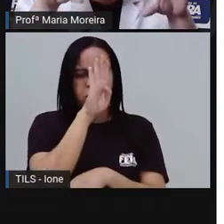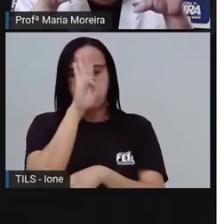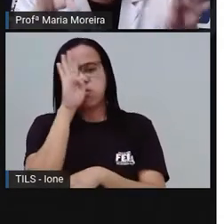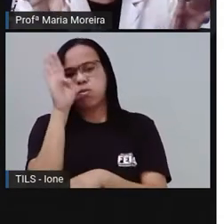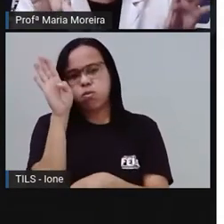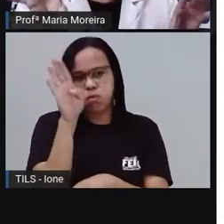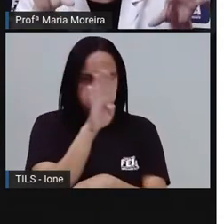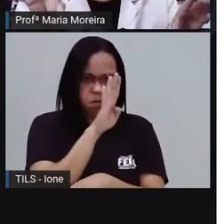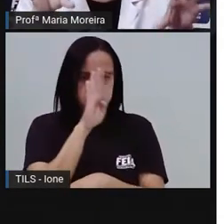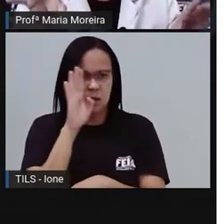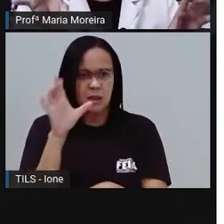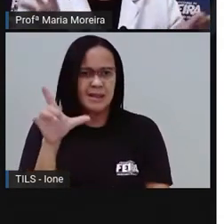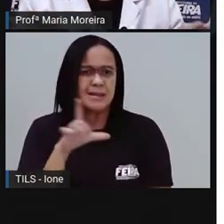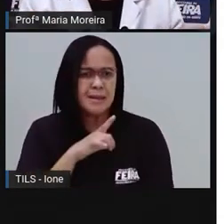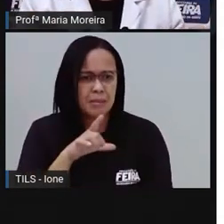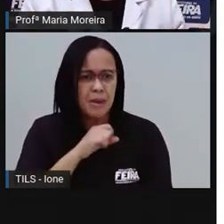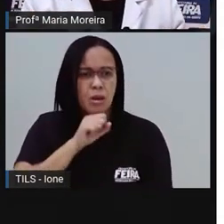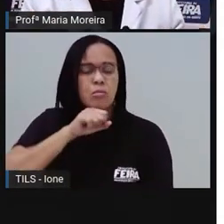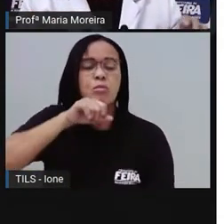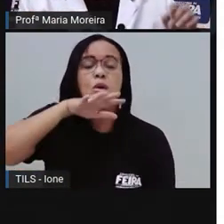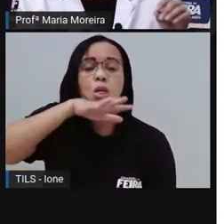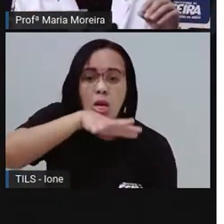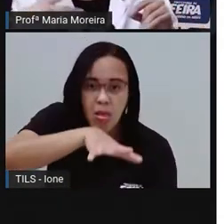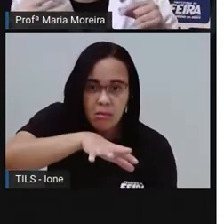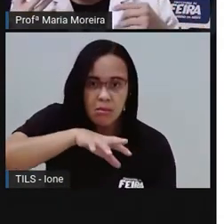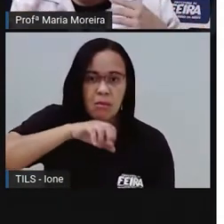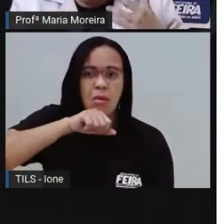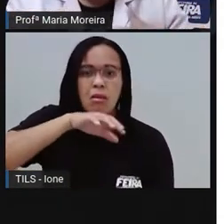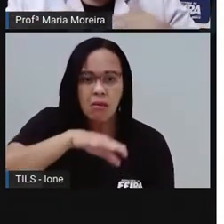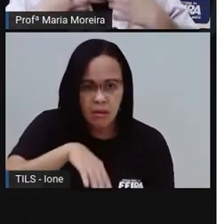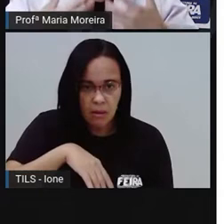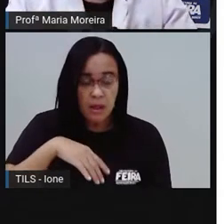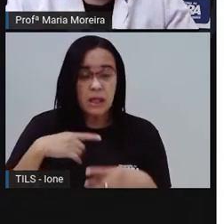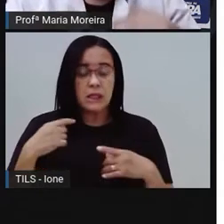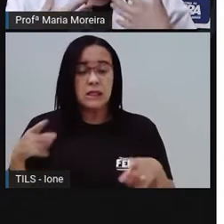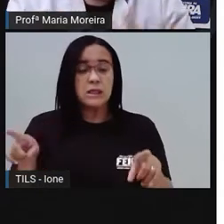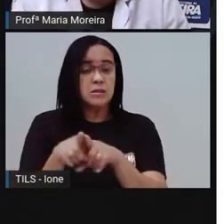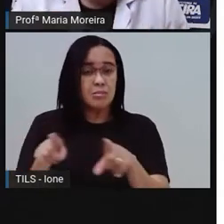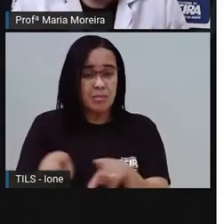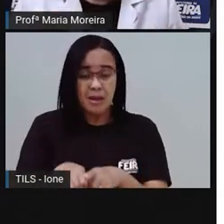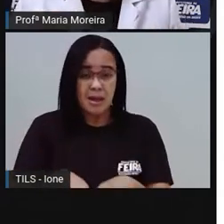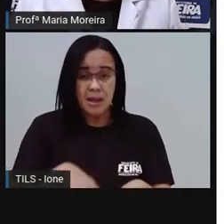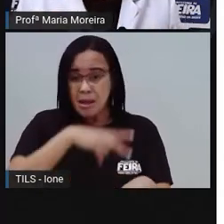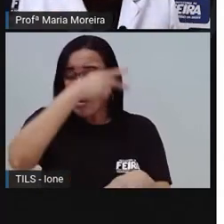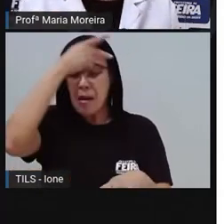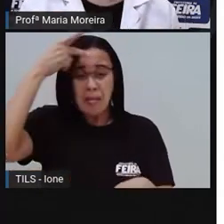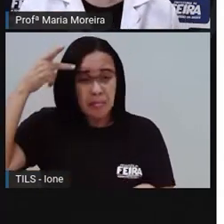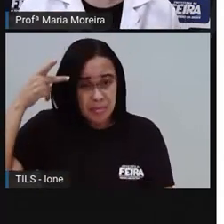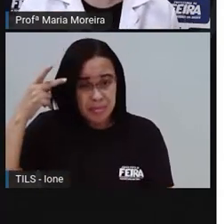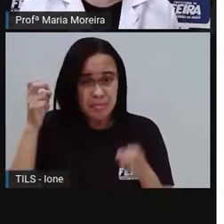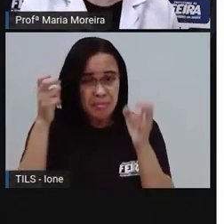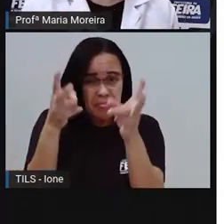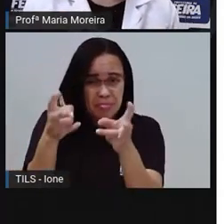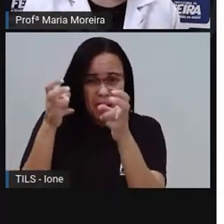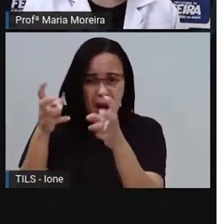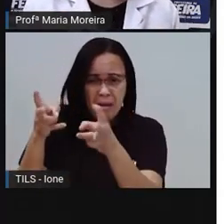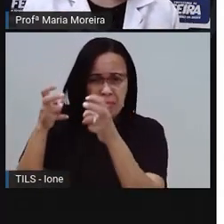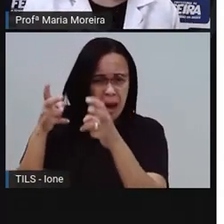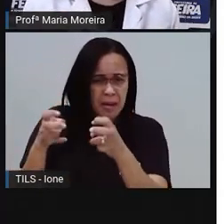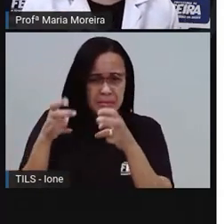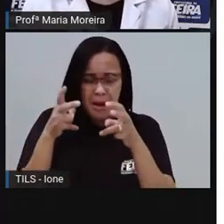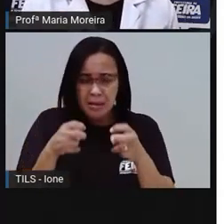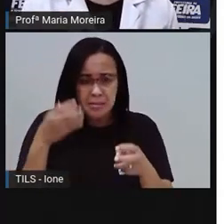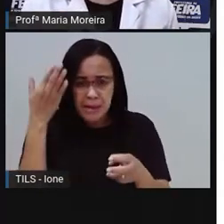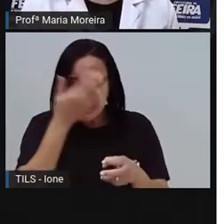você e a sua possibilidade de enxergar. Você começa a ficar com vontade de vomitar, começa a ficar tonto em alguns casos,